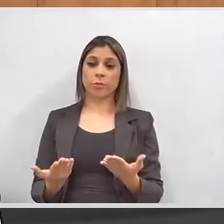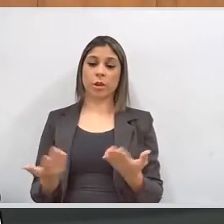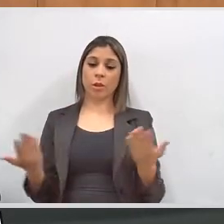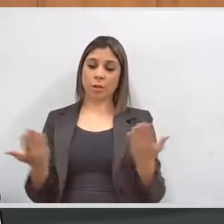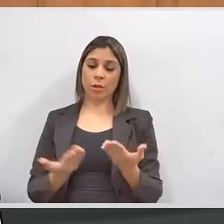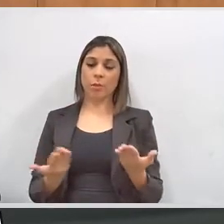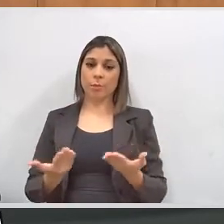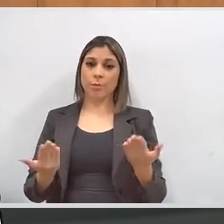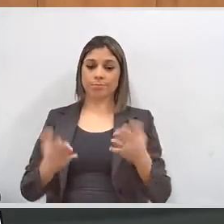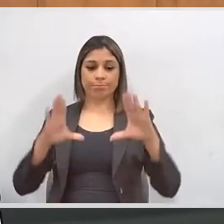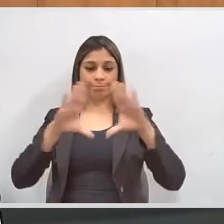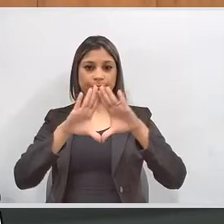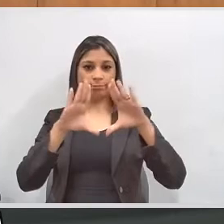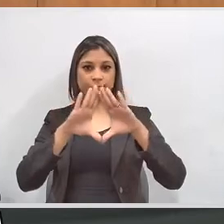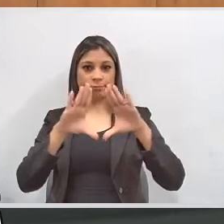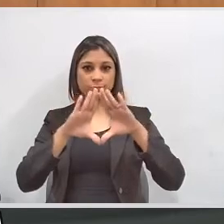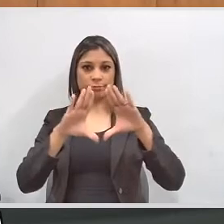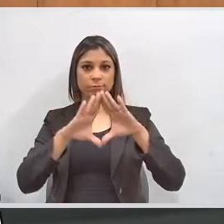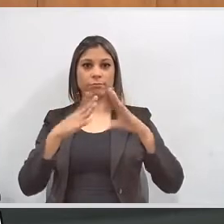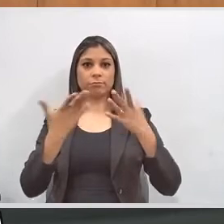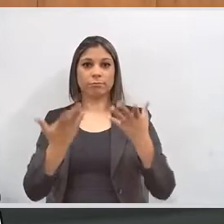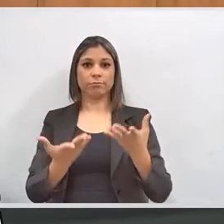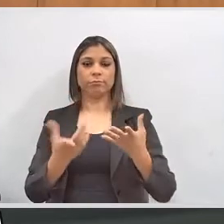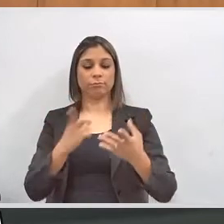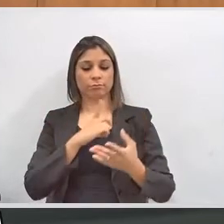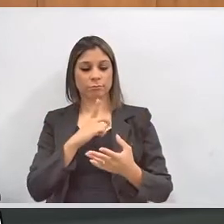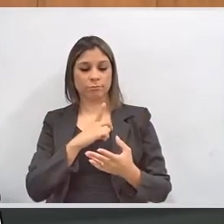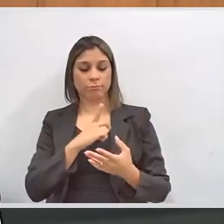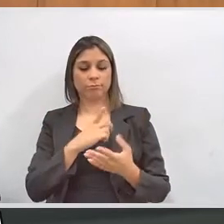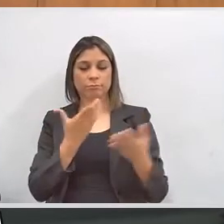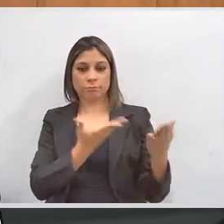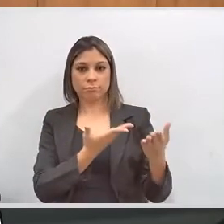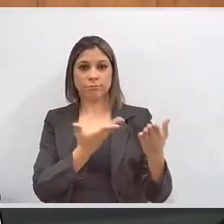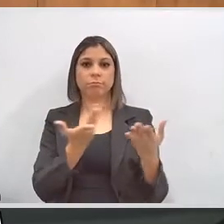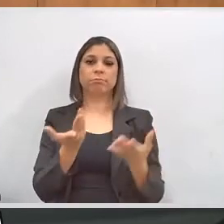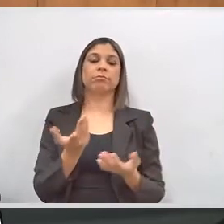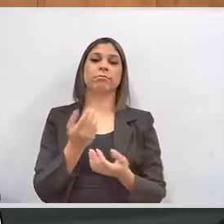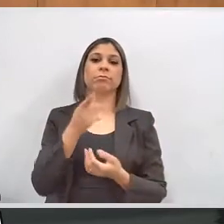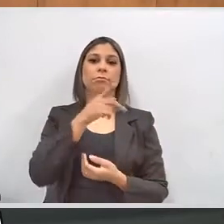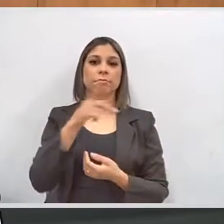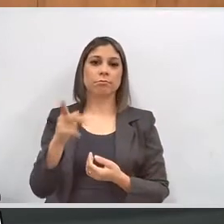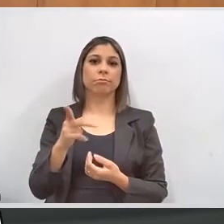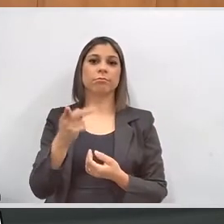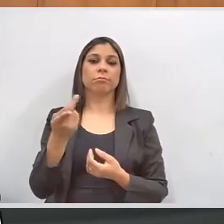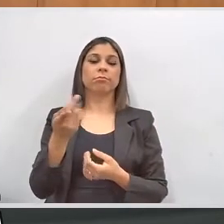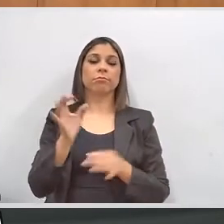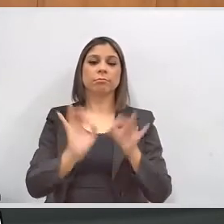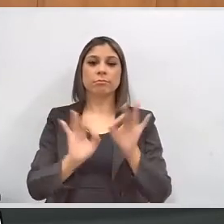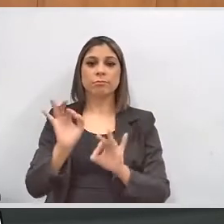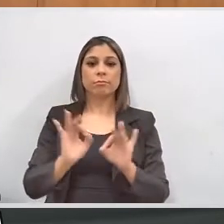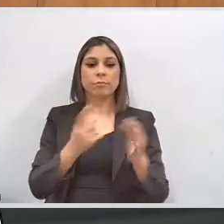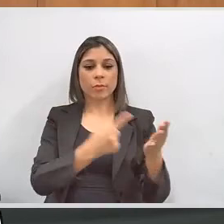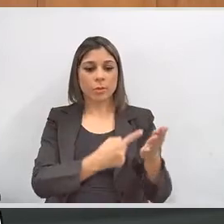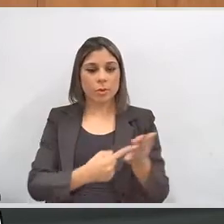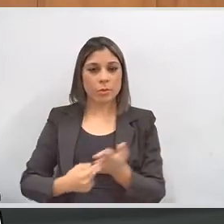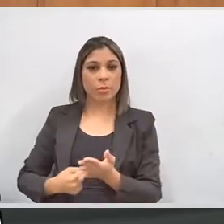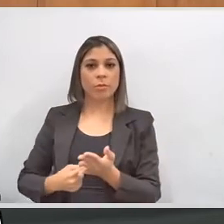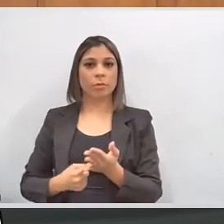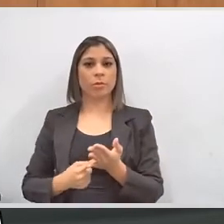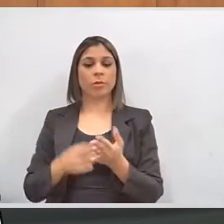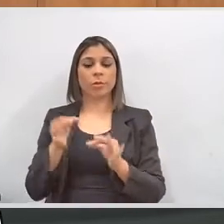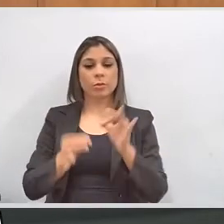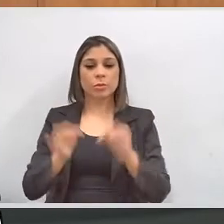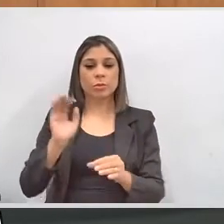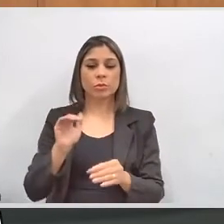em que essa Casa Legislativa, por iniciativa da Comissão Presidida por Vossa Excelência, convida a Justiça Eleitoral para